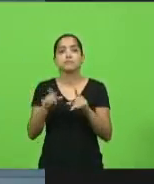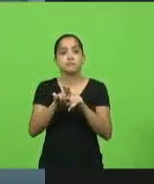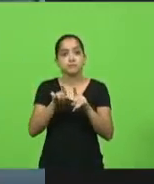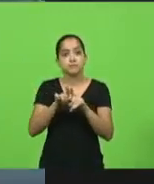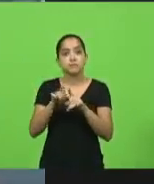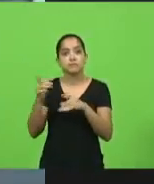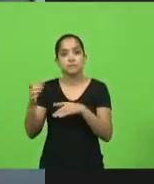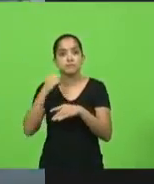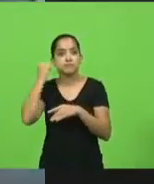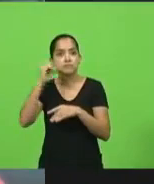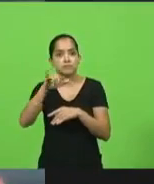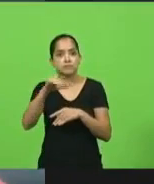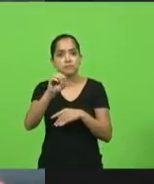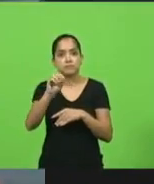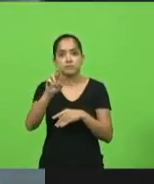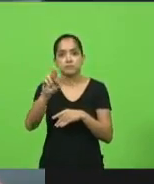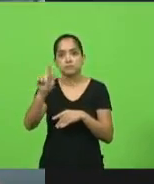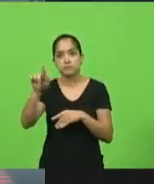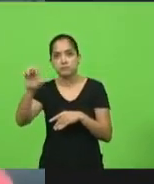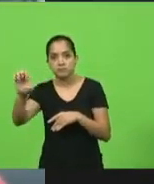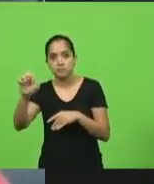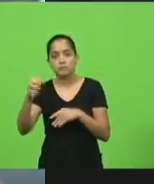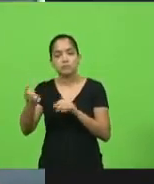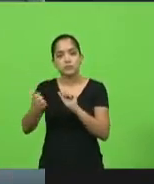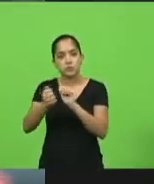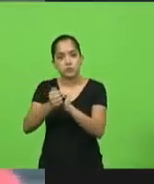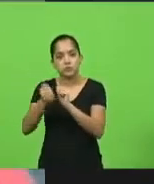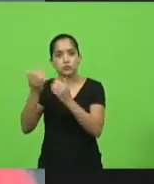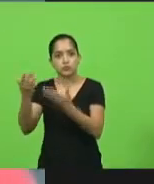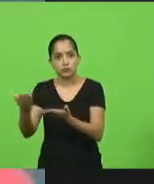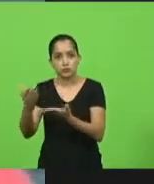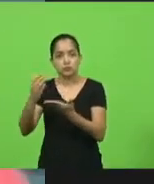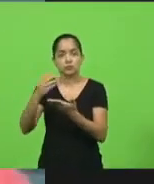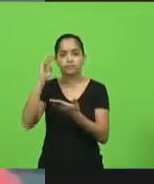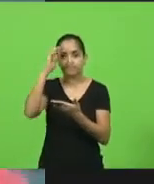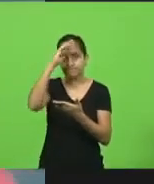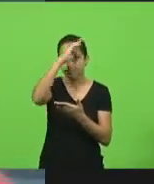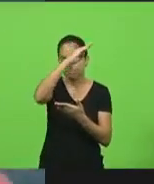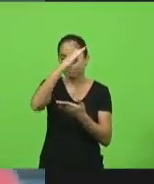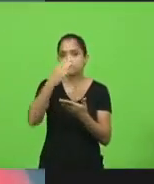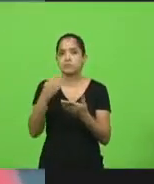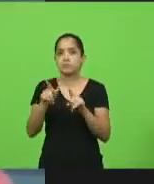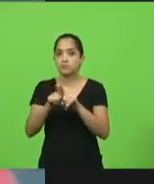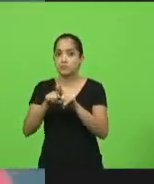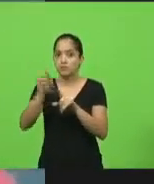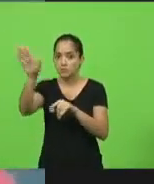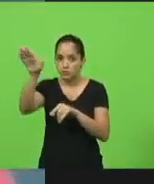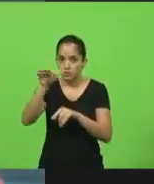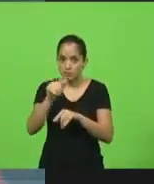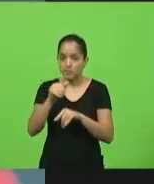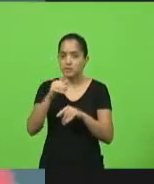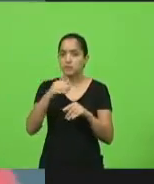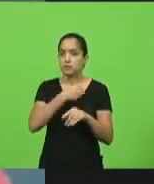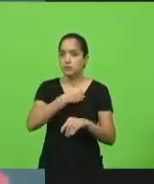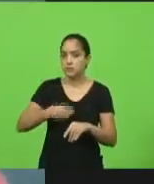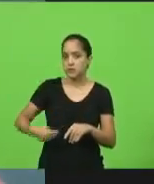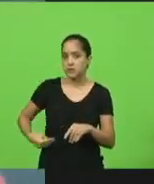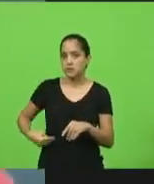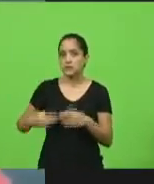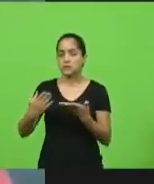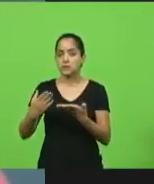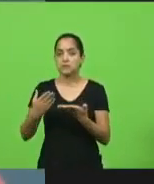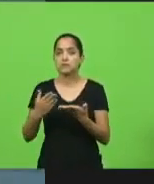Melo na proximidade com o presidente Bolsonaro, trazendo para cá o ministro Fazuello, mostra a sua